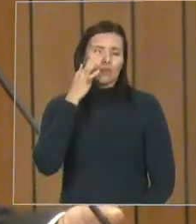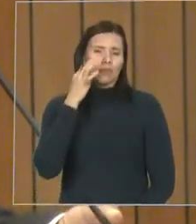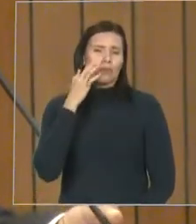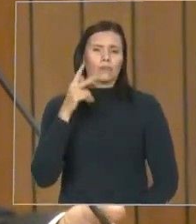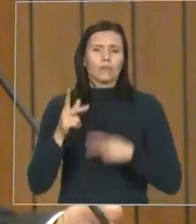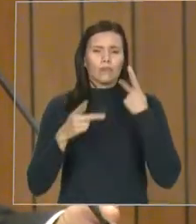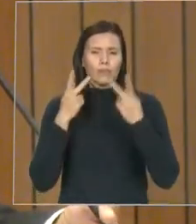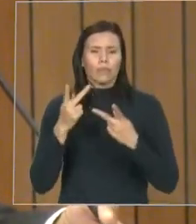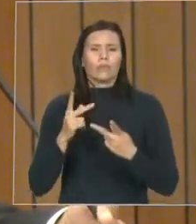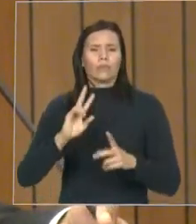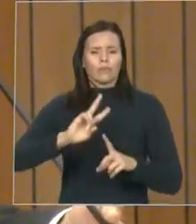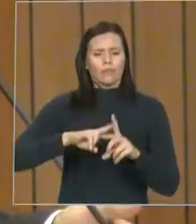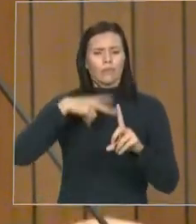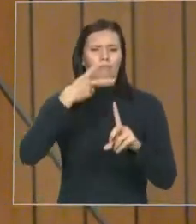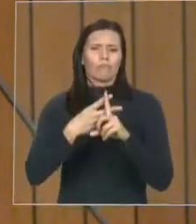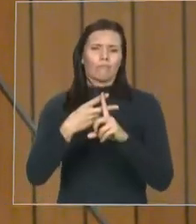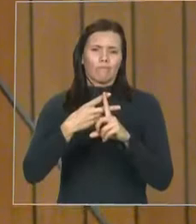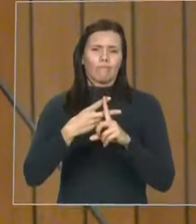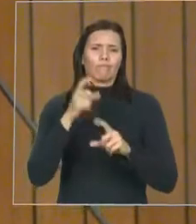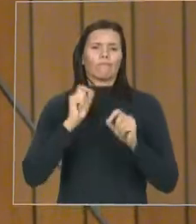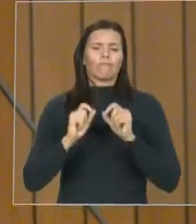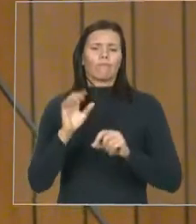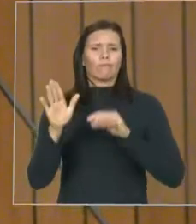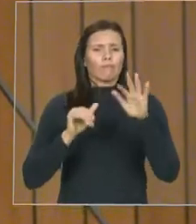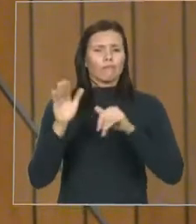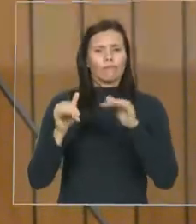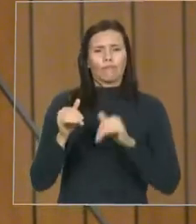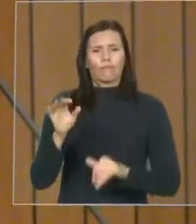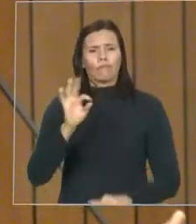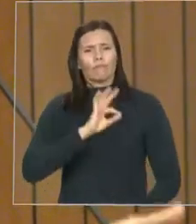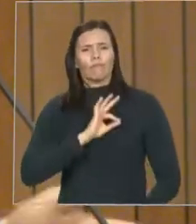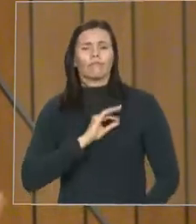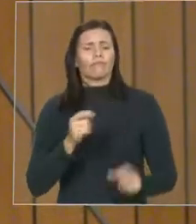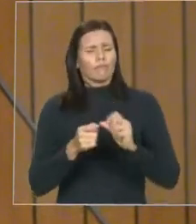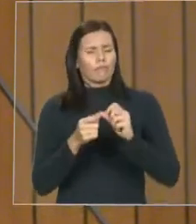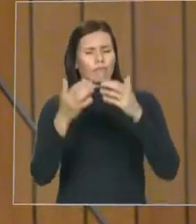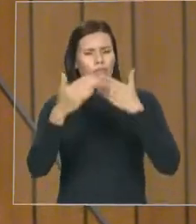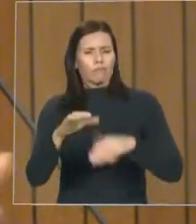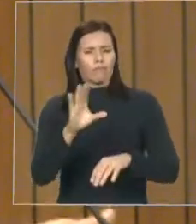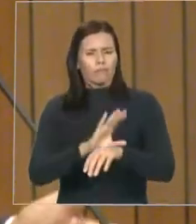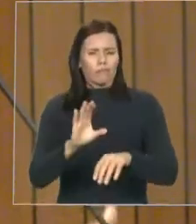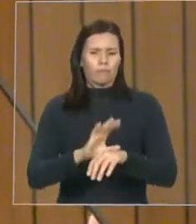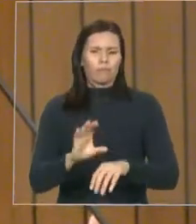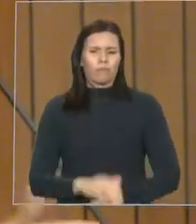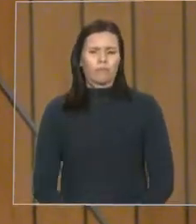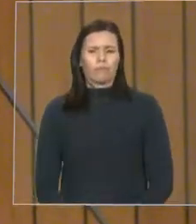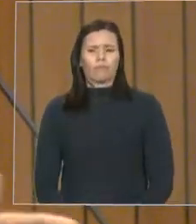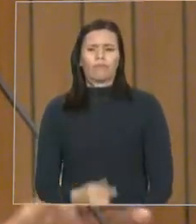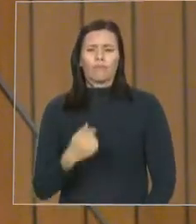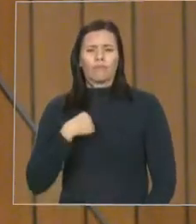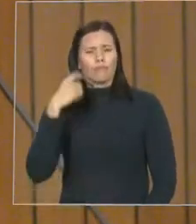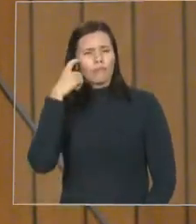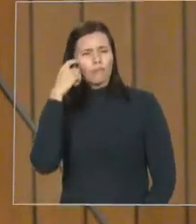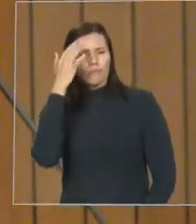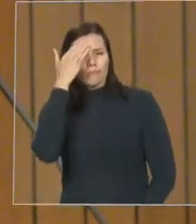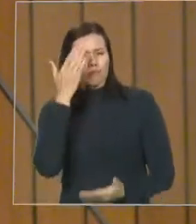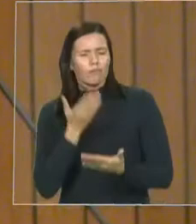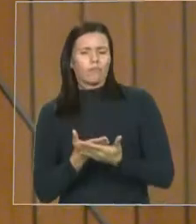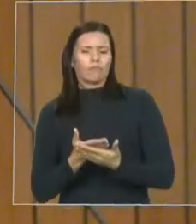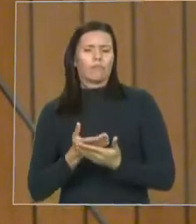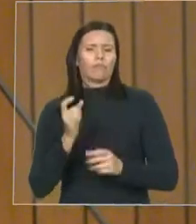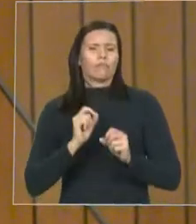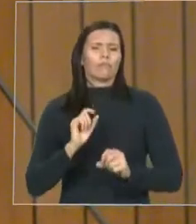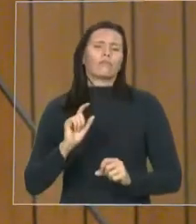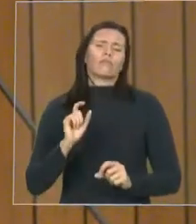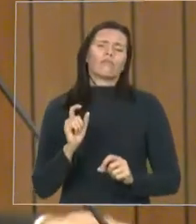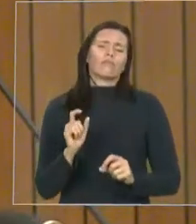Quando ele disse que ia dobrar o efetivo da Polícia Militar, acreditava-se que nos quatro anos de governo ele iria fazer concursos públicos para dobrar o efetivo da